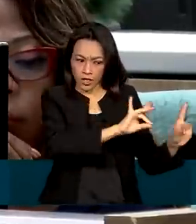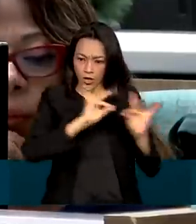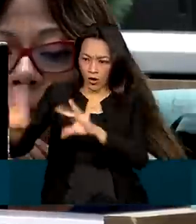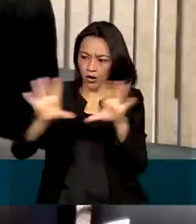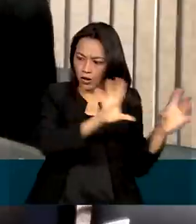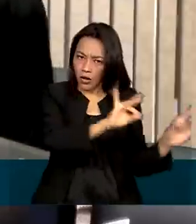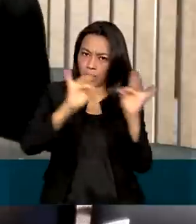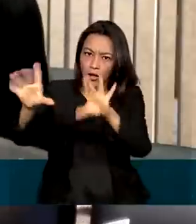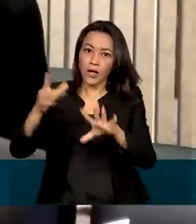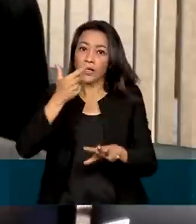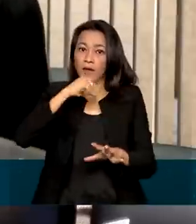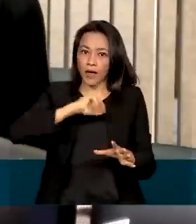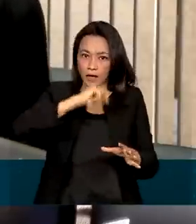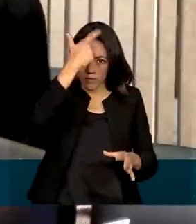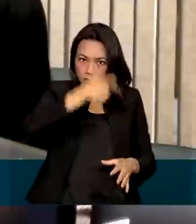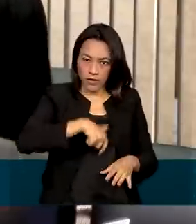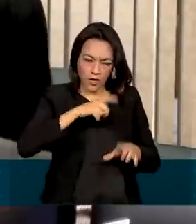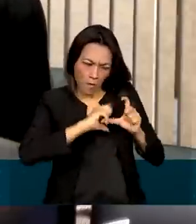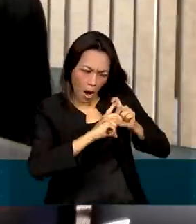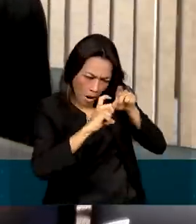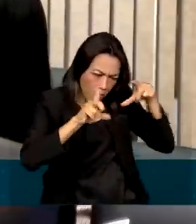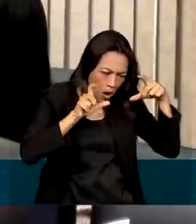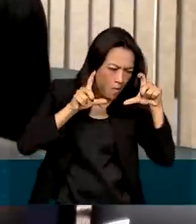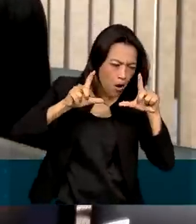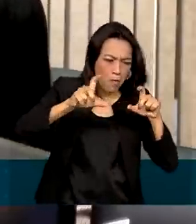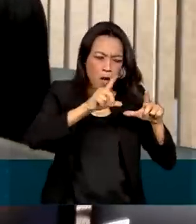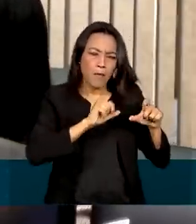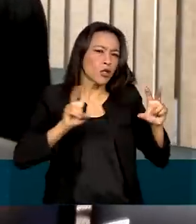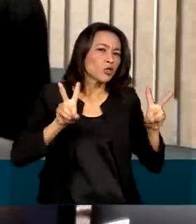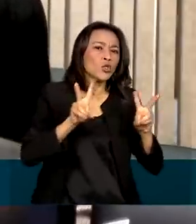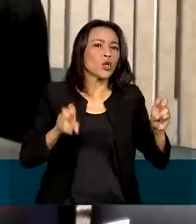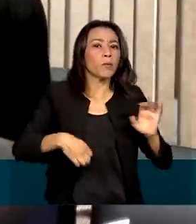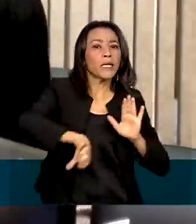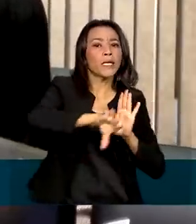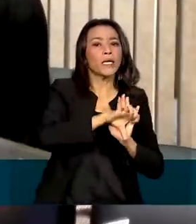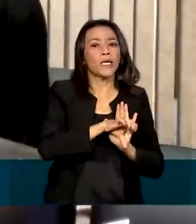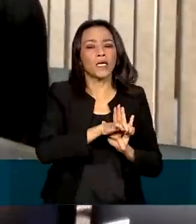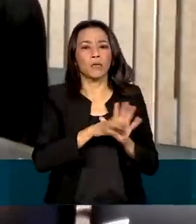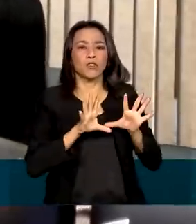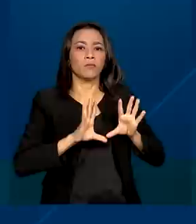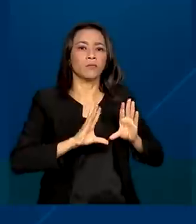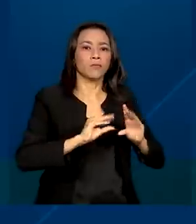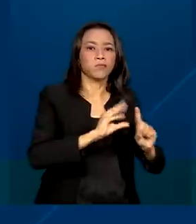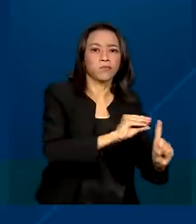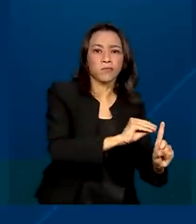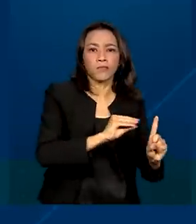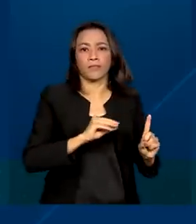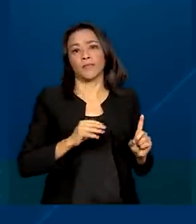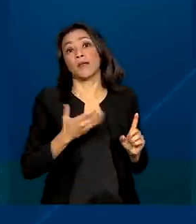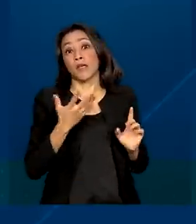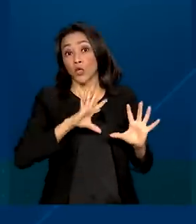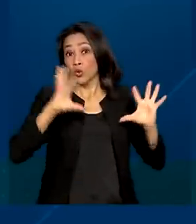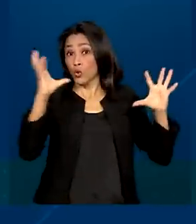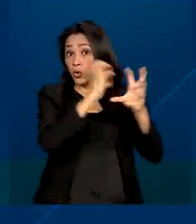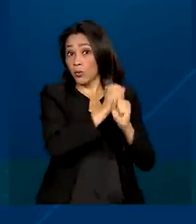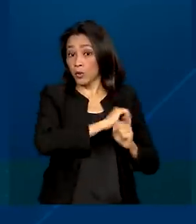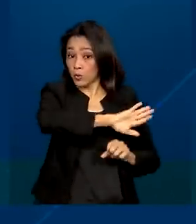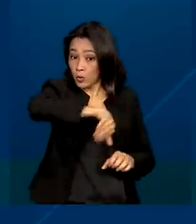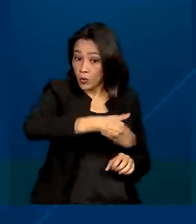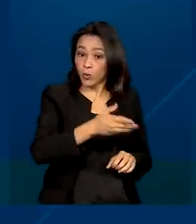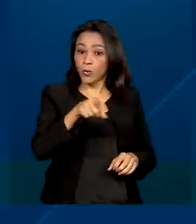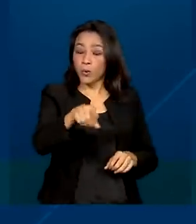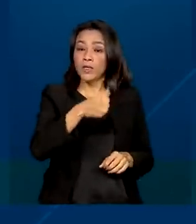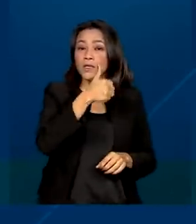de prisão para quem produz conteúdo relacionado aos crimes de exploração sexual. Ao todo, foram cumpridos